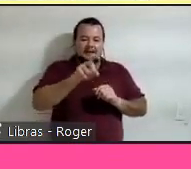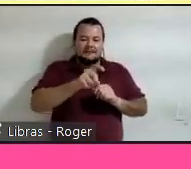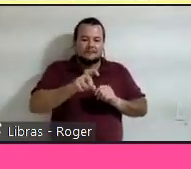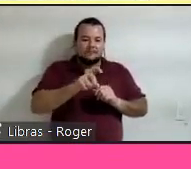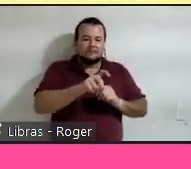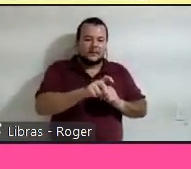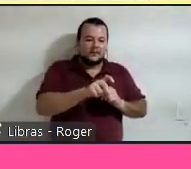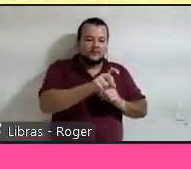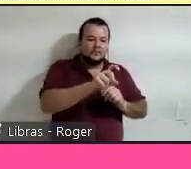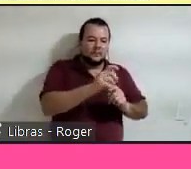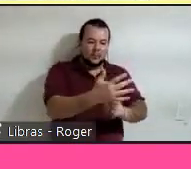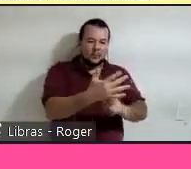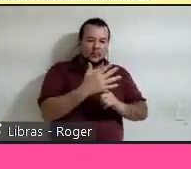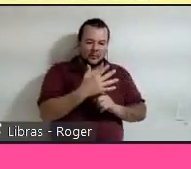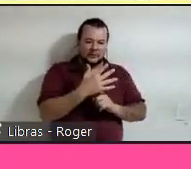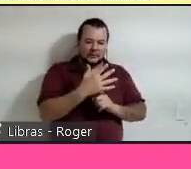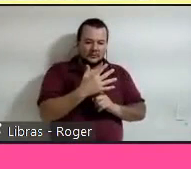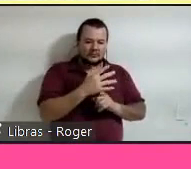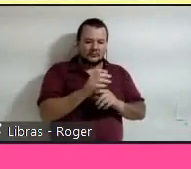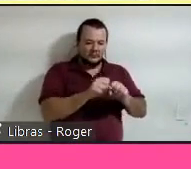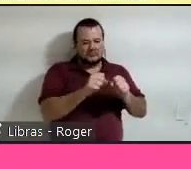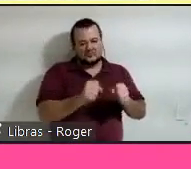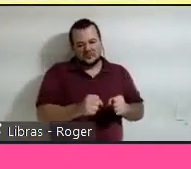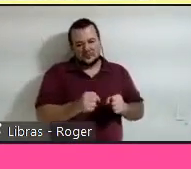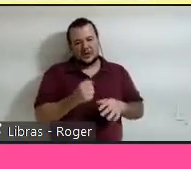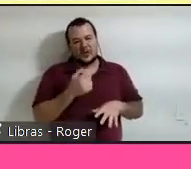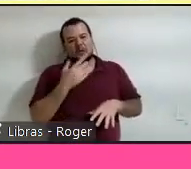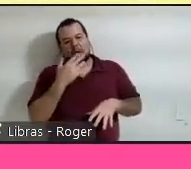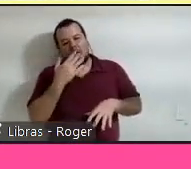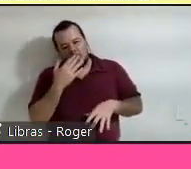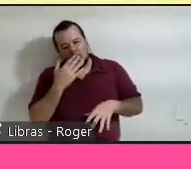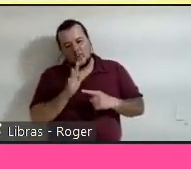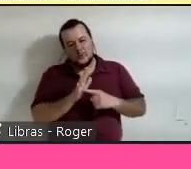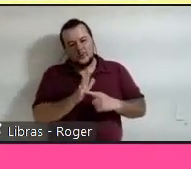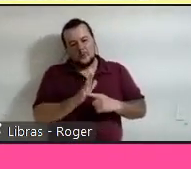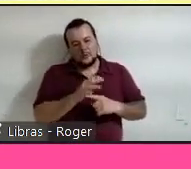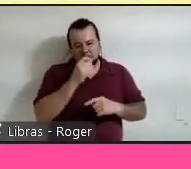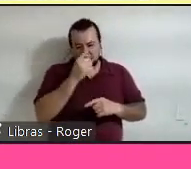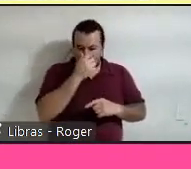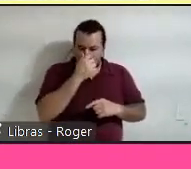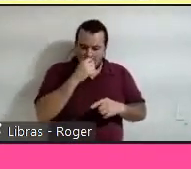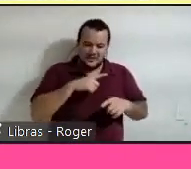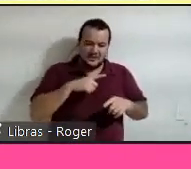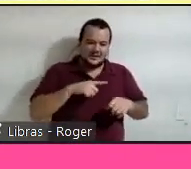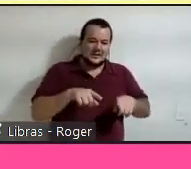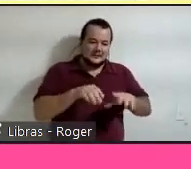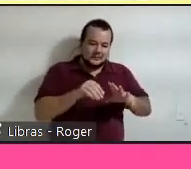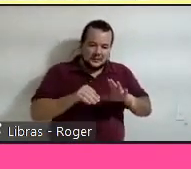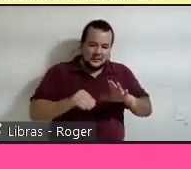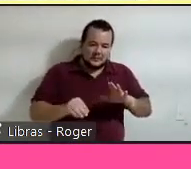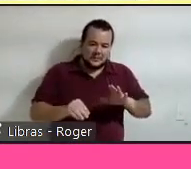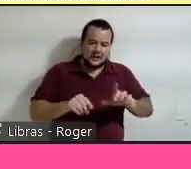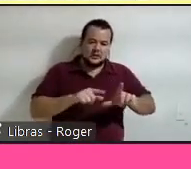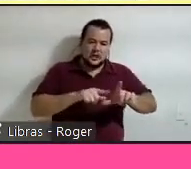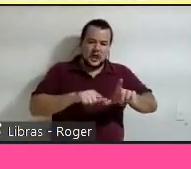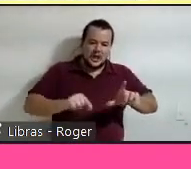subsistema está se referindo a cor da coluna, aqui tem a legenda também para identificar melhor.